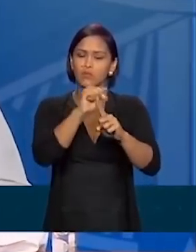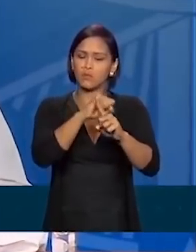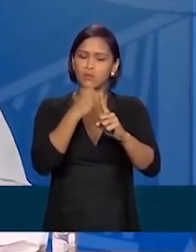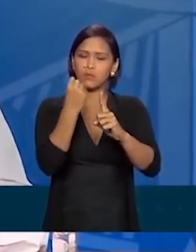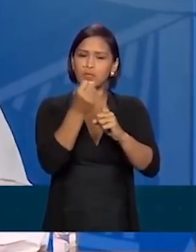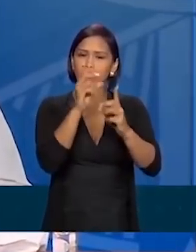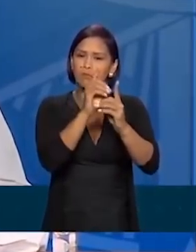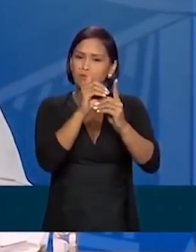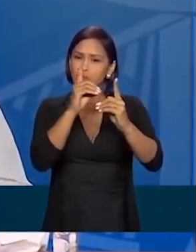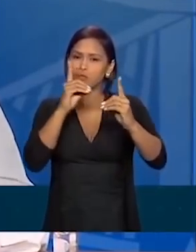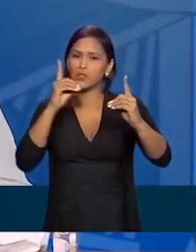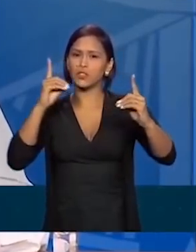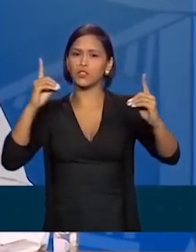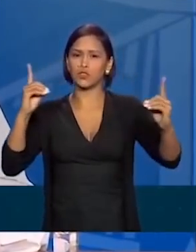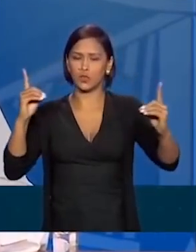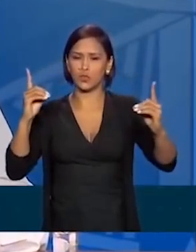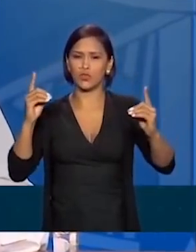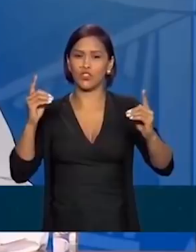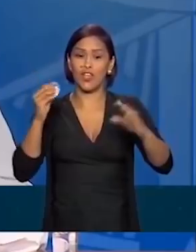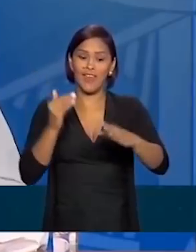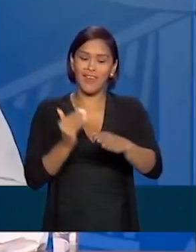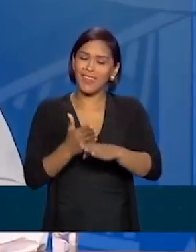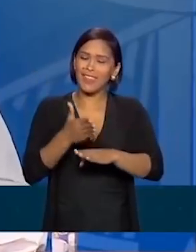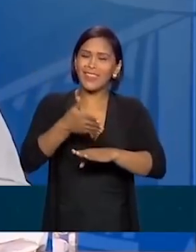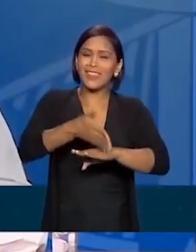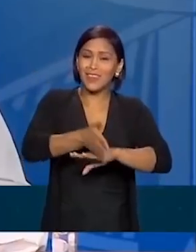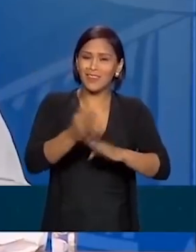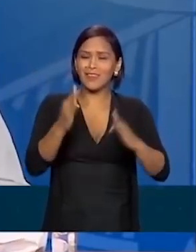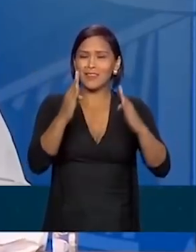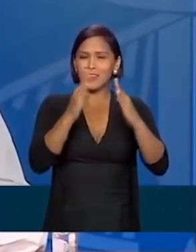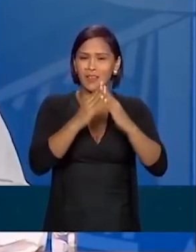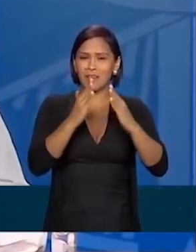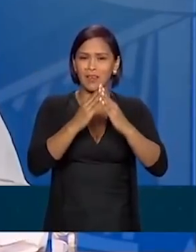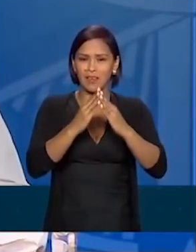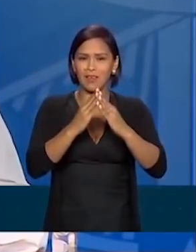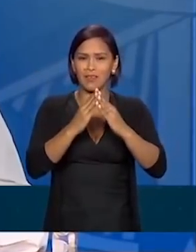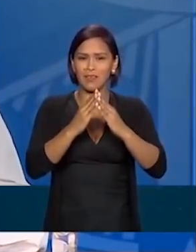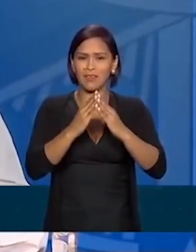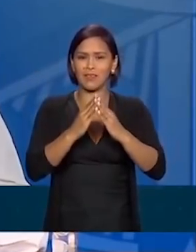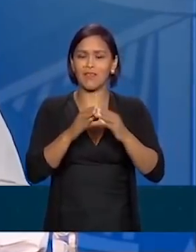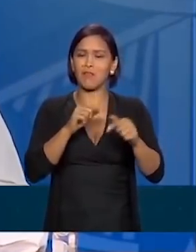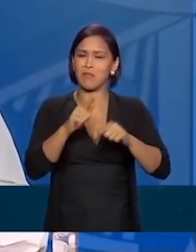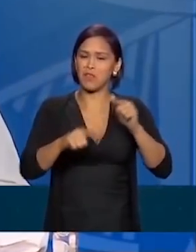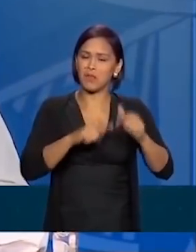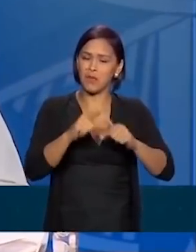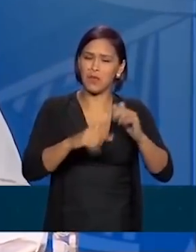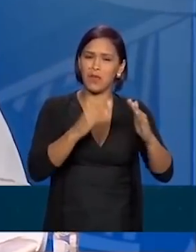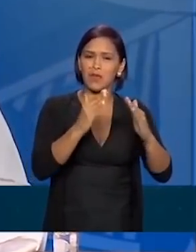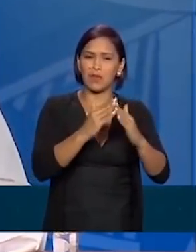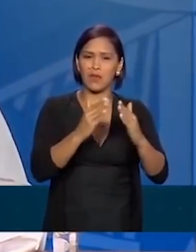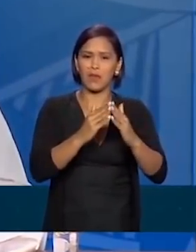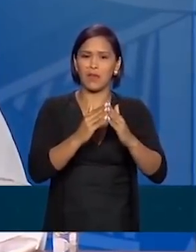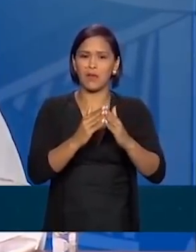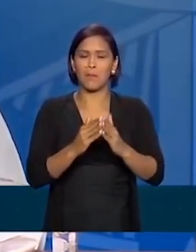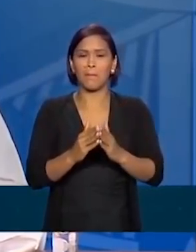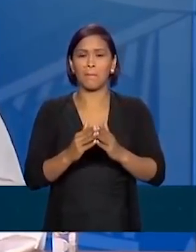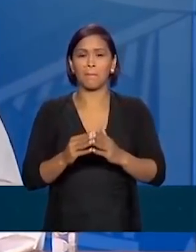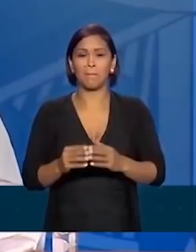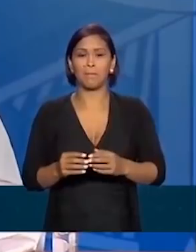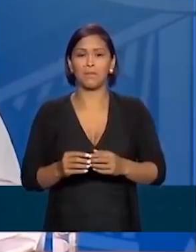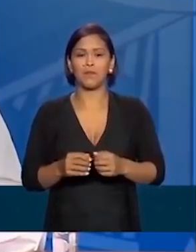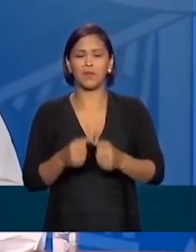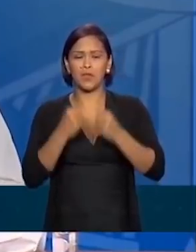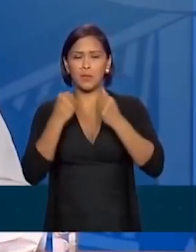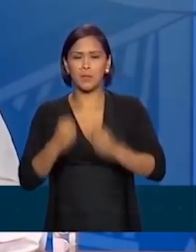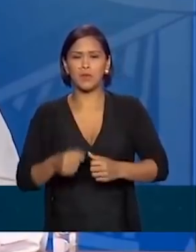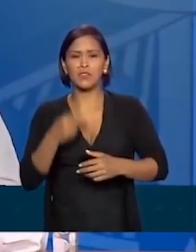de permanência dentro das nossas residências de home working, para que a gente possa, chegando ao ponto de falar,